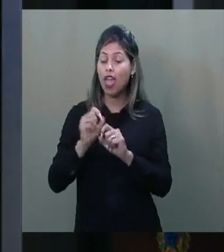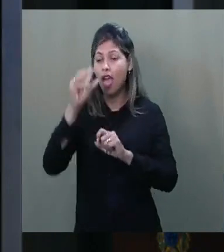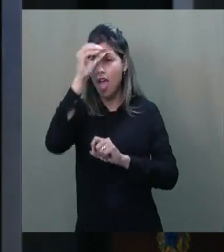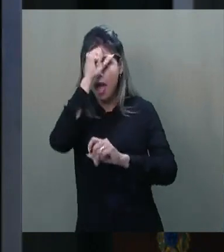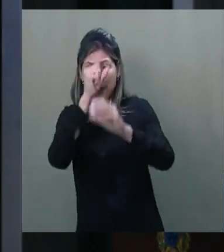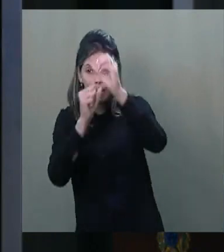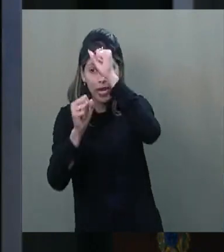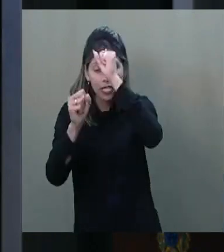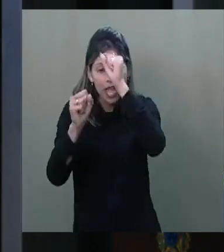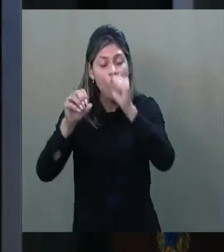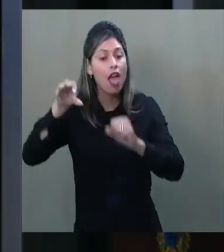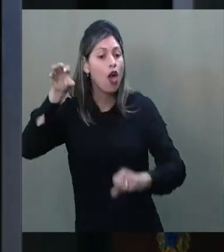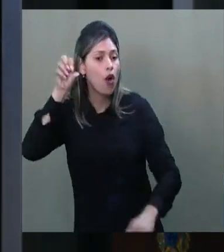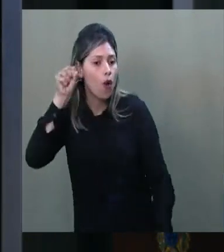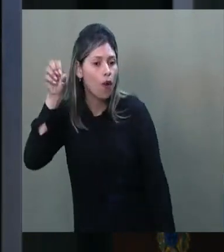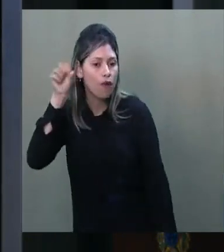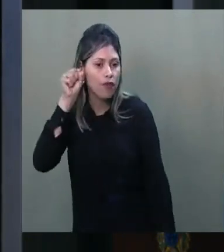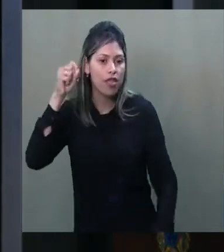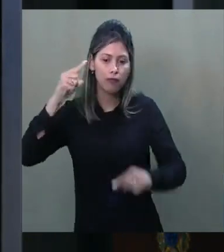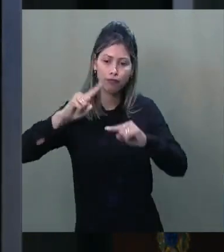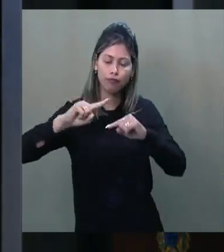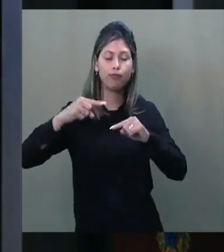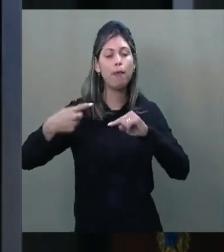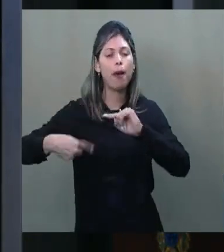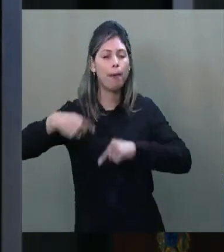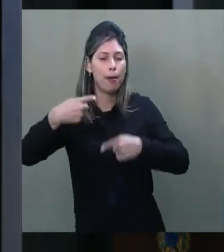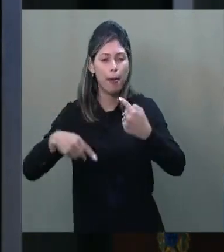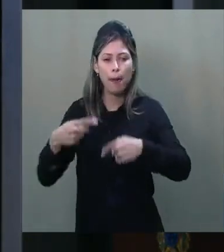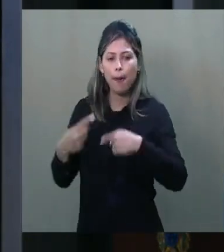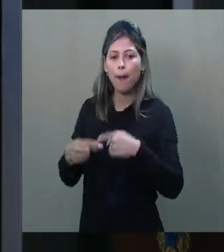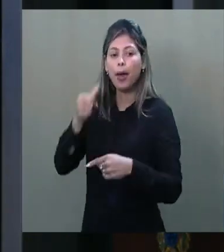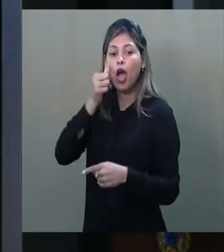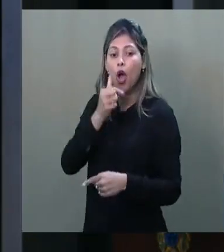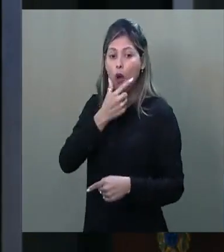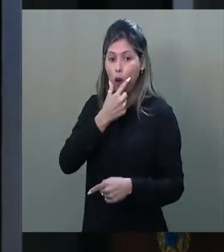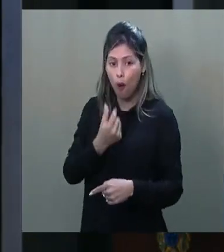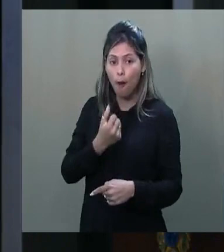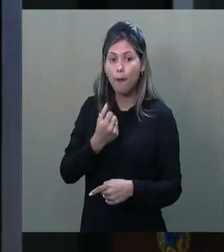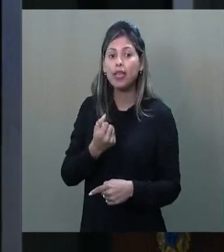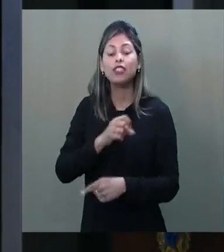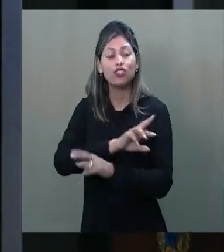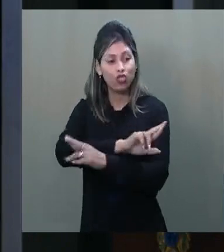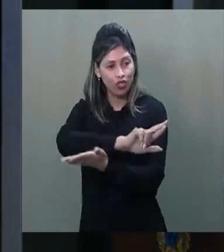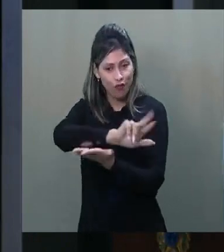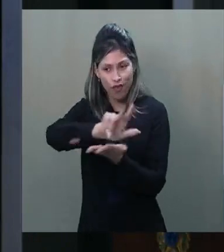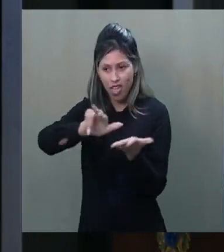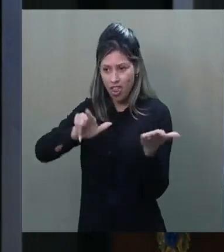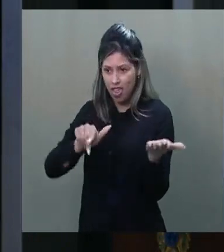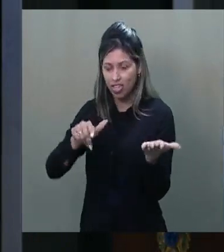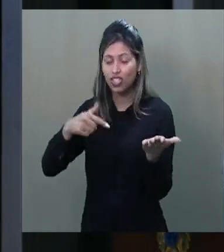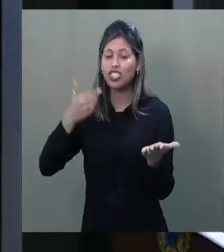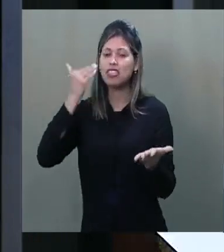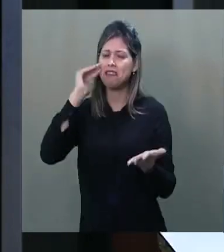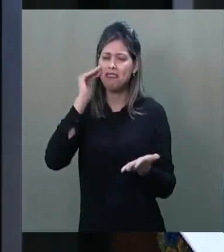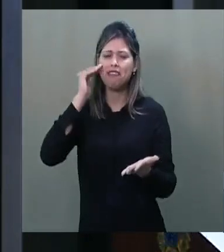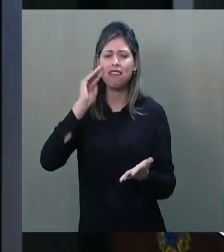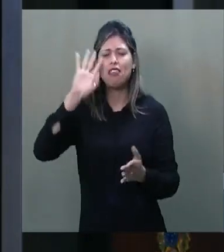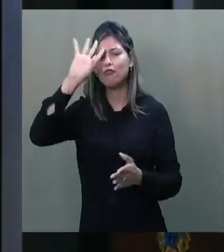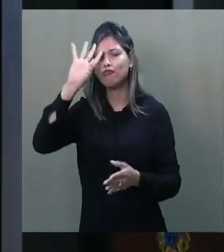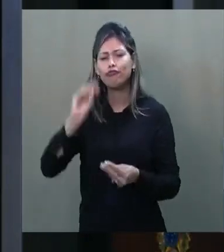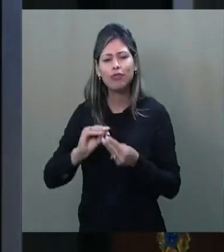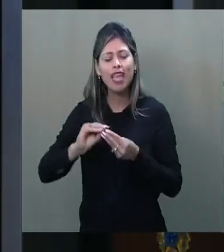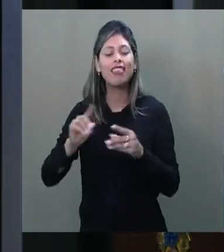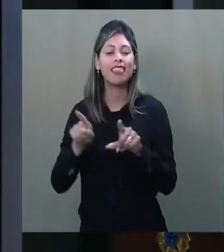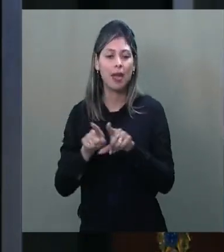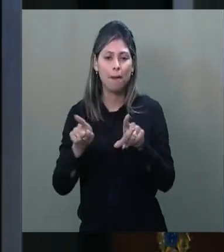e debater com esses homens e mulheres tão diversos, buscar entender suas razões e